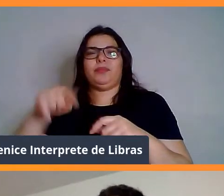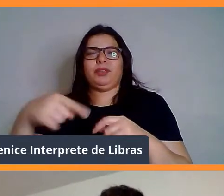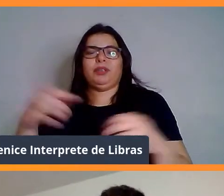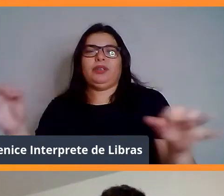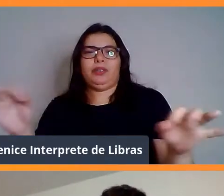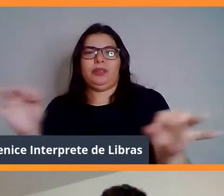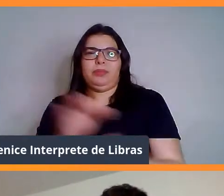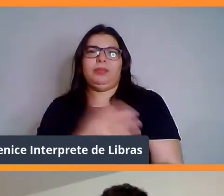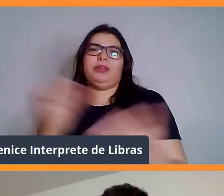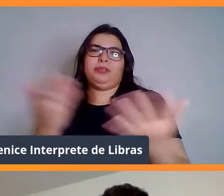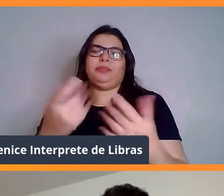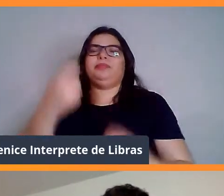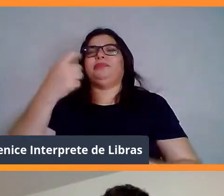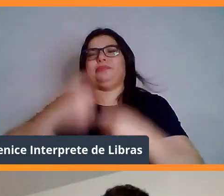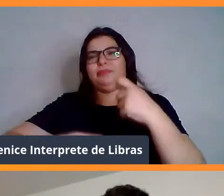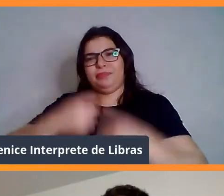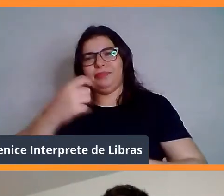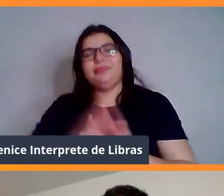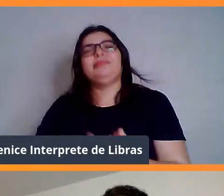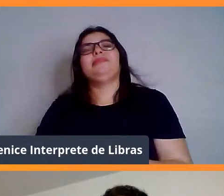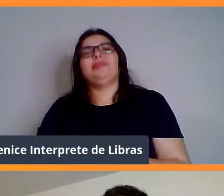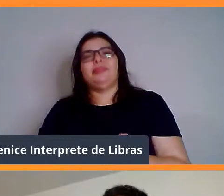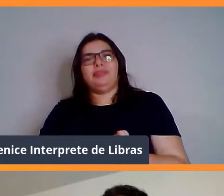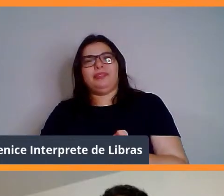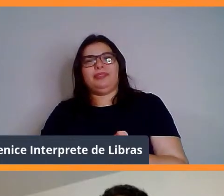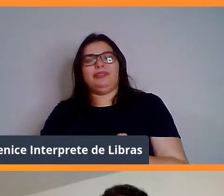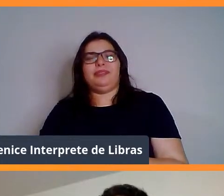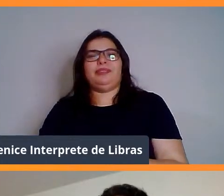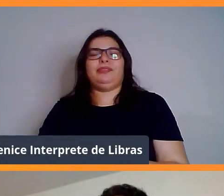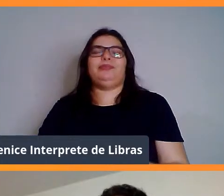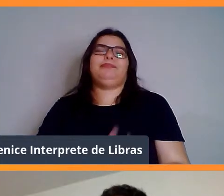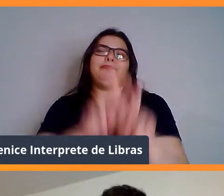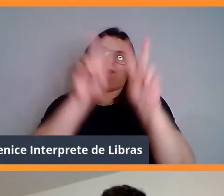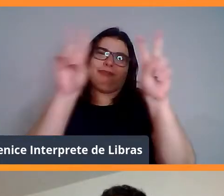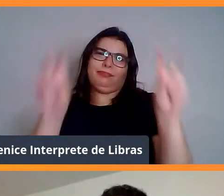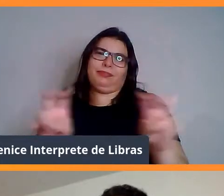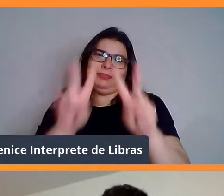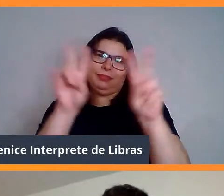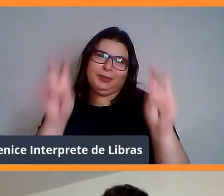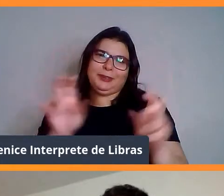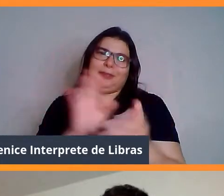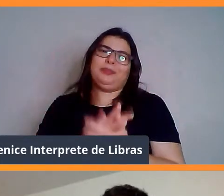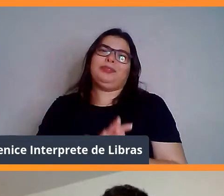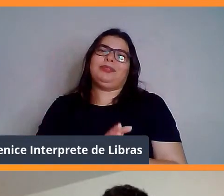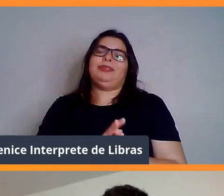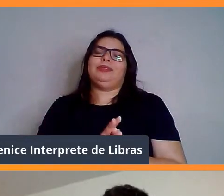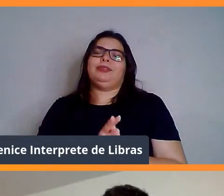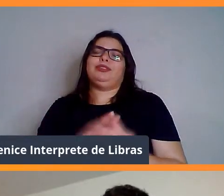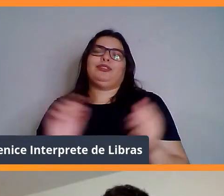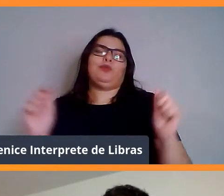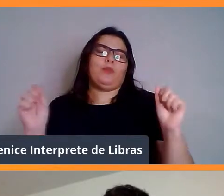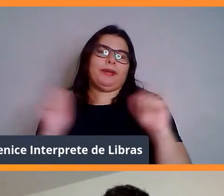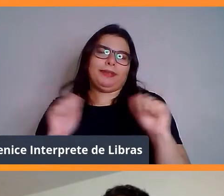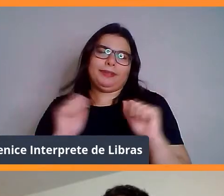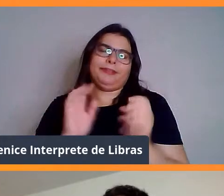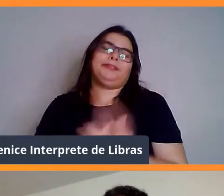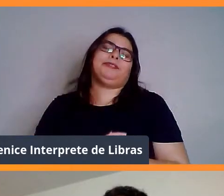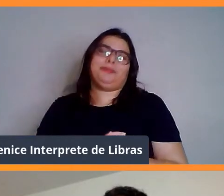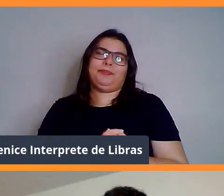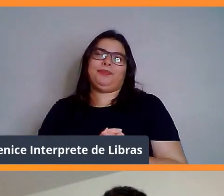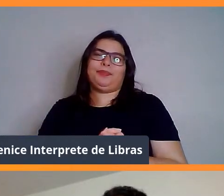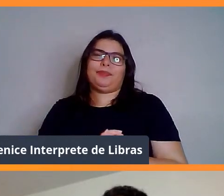Marcela é um querido, né, a gente trabalha junto, é uma temática realmente que eu adoro, espero que vocês tenham gostado tanto quanto eu.